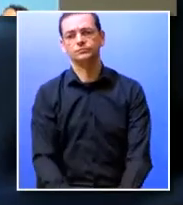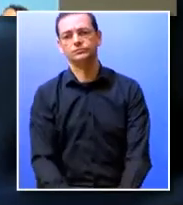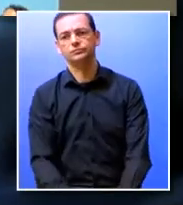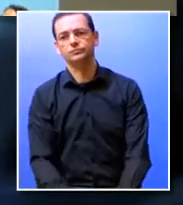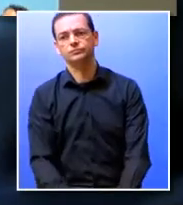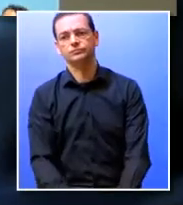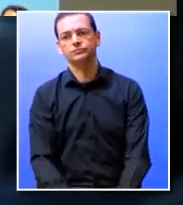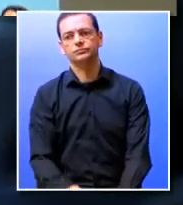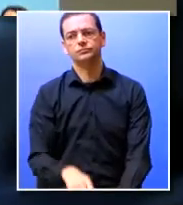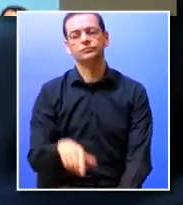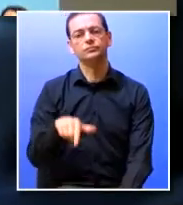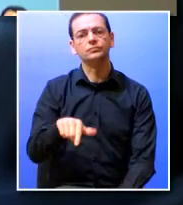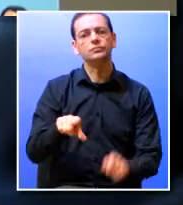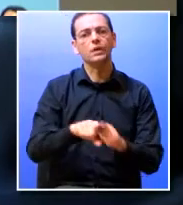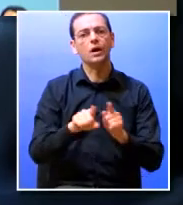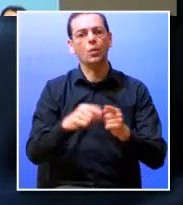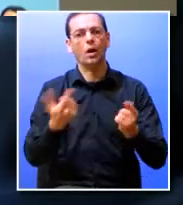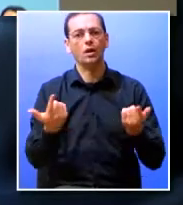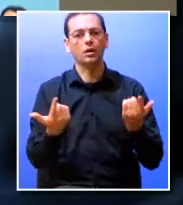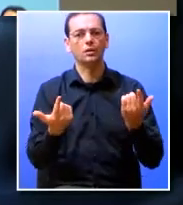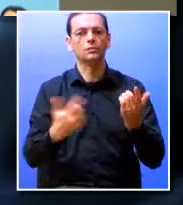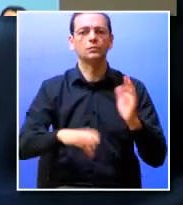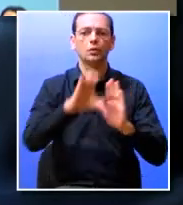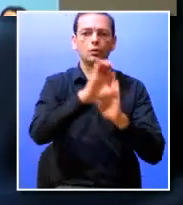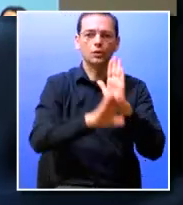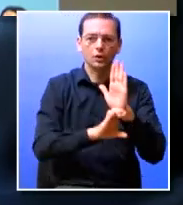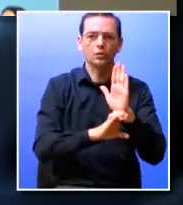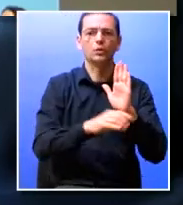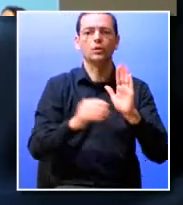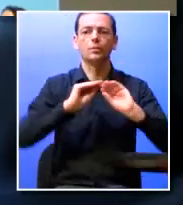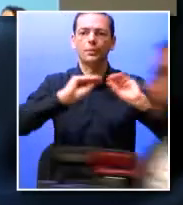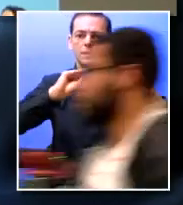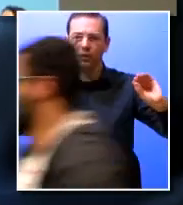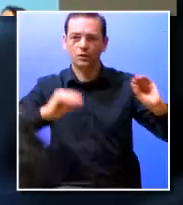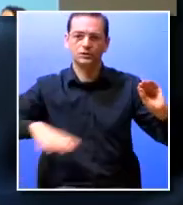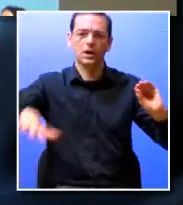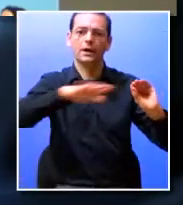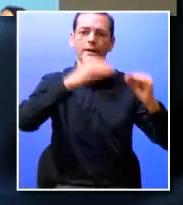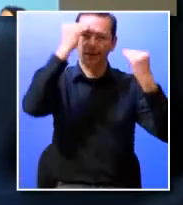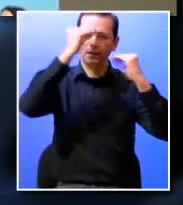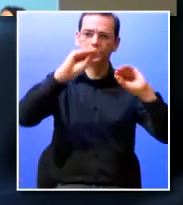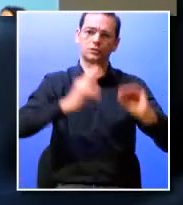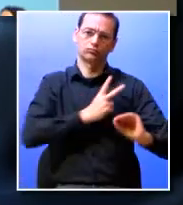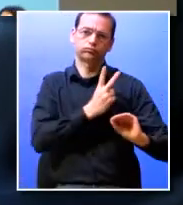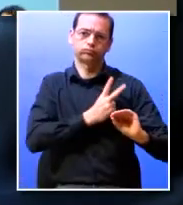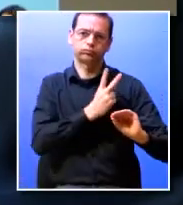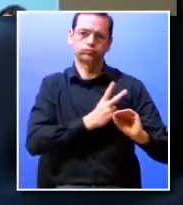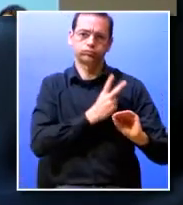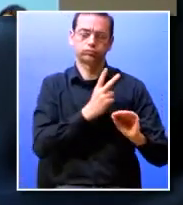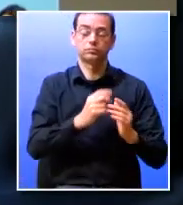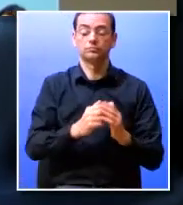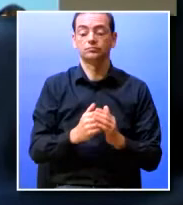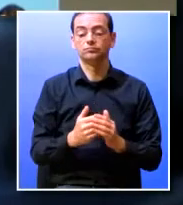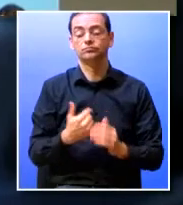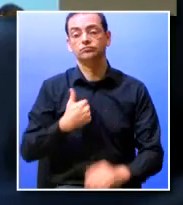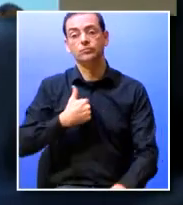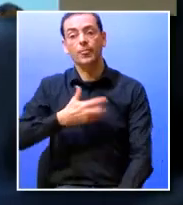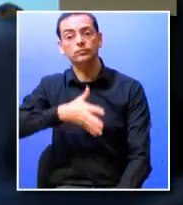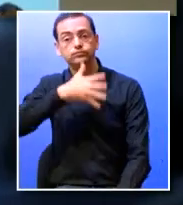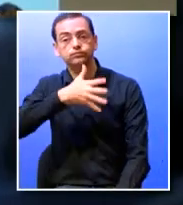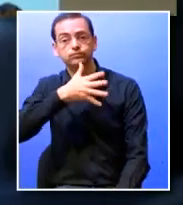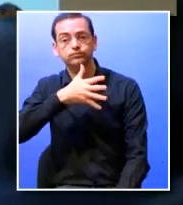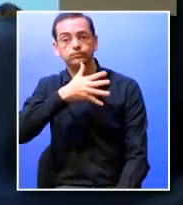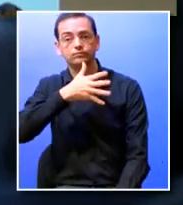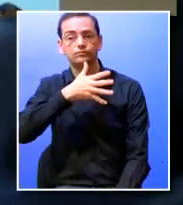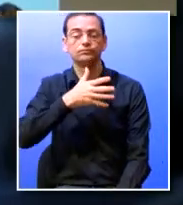desenvolver a área da inovação curricular e pedagógica nesta instituição de ensino superior. E o que vos trago para apresentar